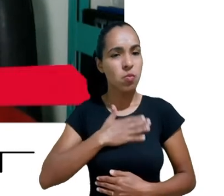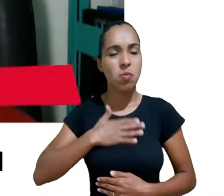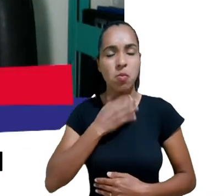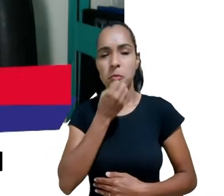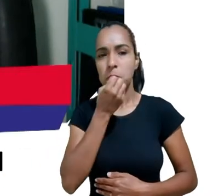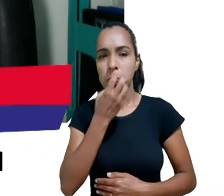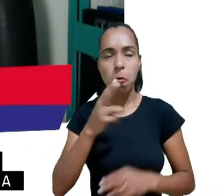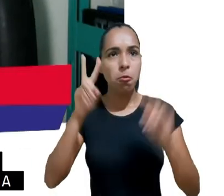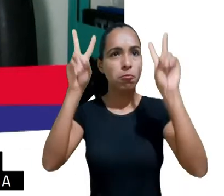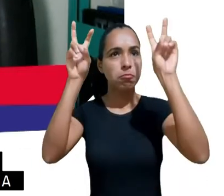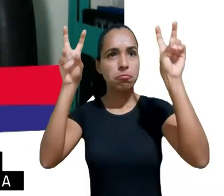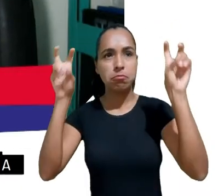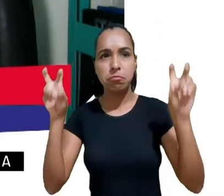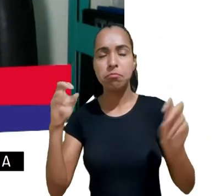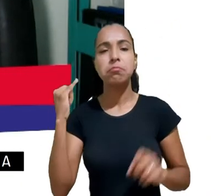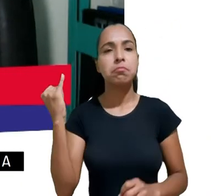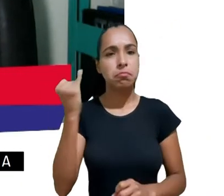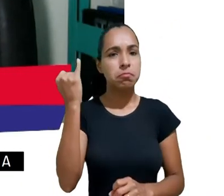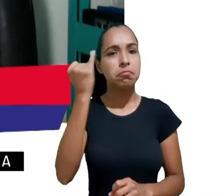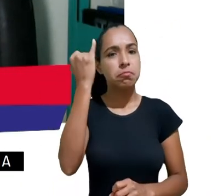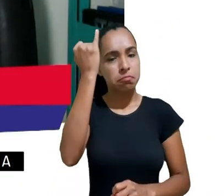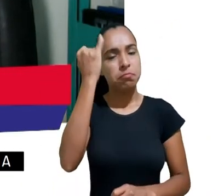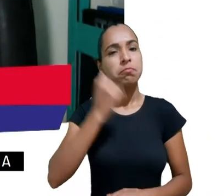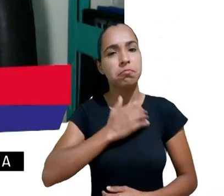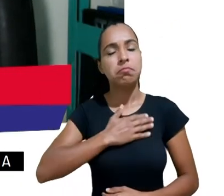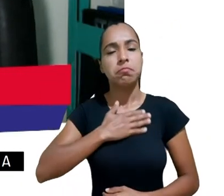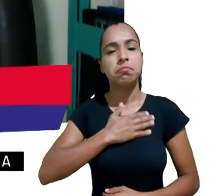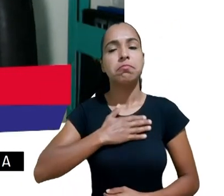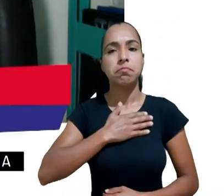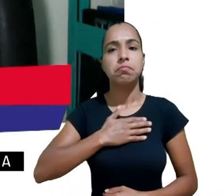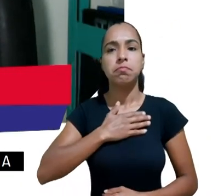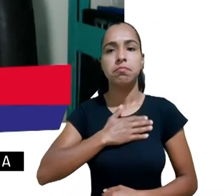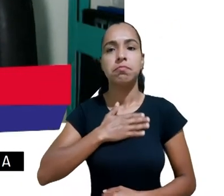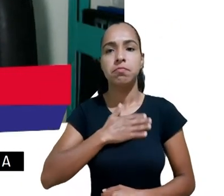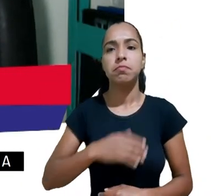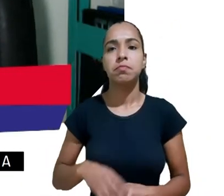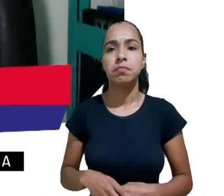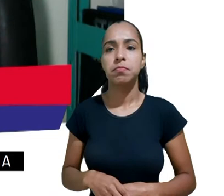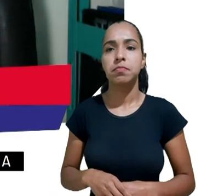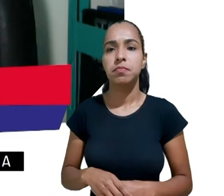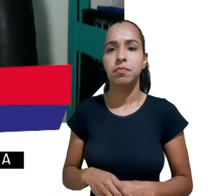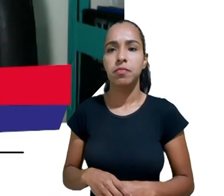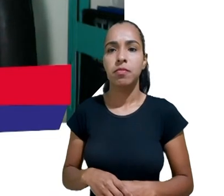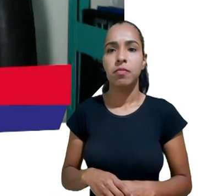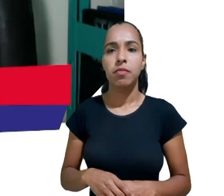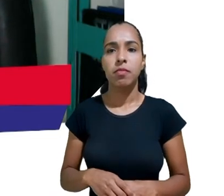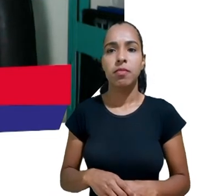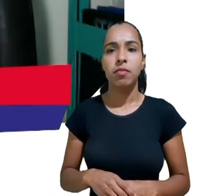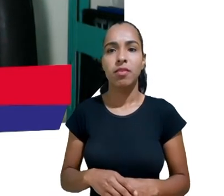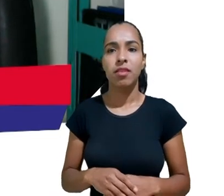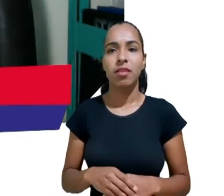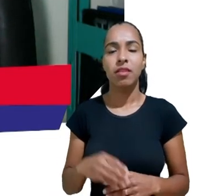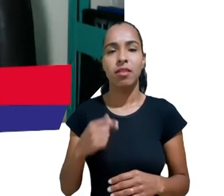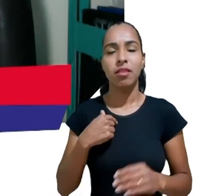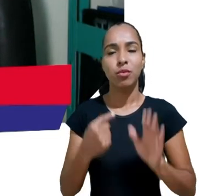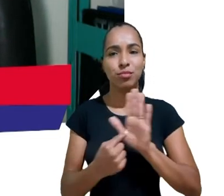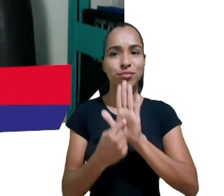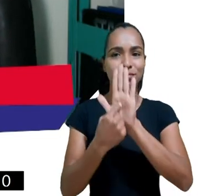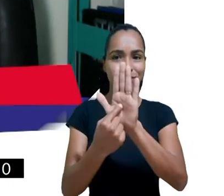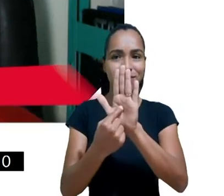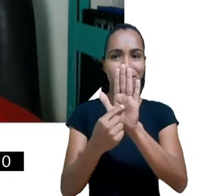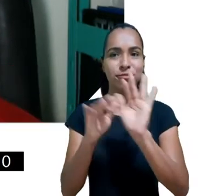importante e dessa vez quero encerrar minha participação me